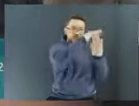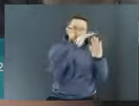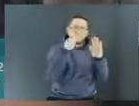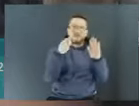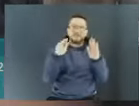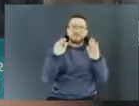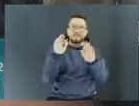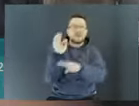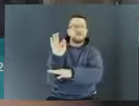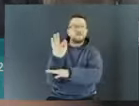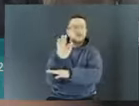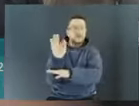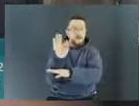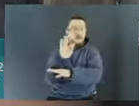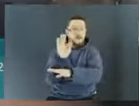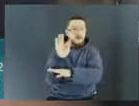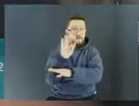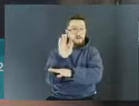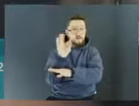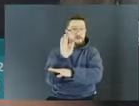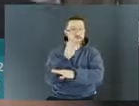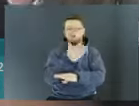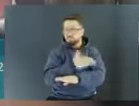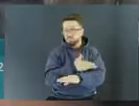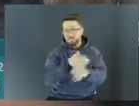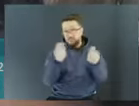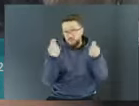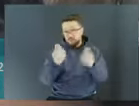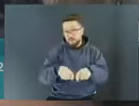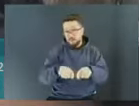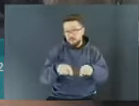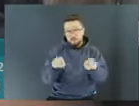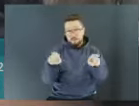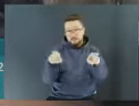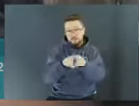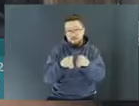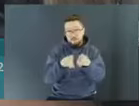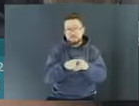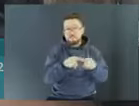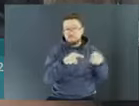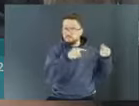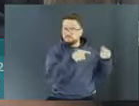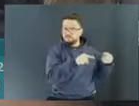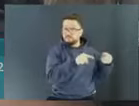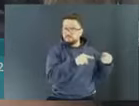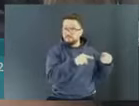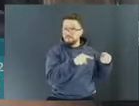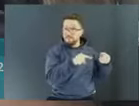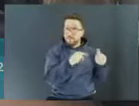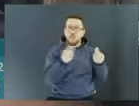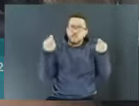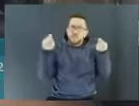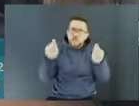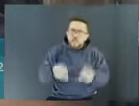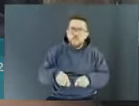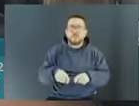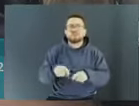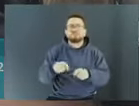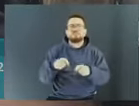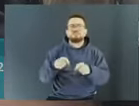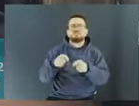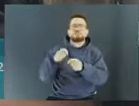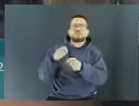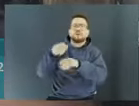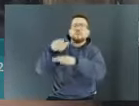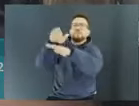vai trabalhar dentro do prédio dele, numa zona que ele não pode fazer isso. Então, gente também tem essa capacidade de atrair pessoas para o mercado formal,